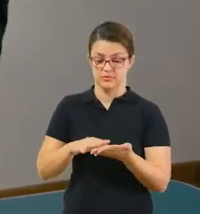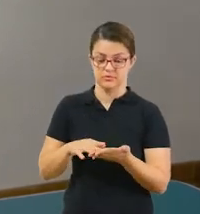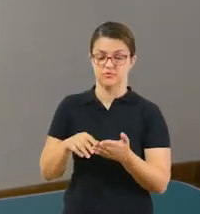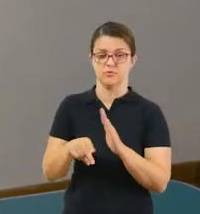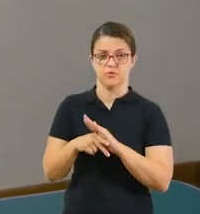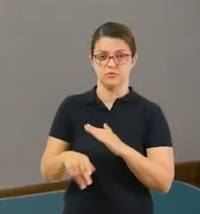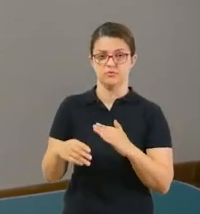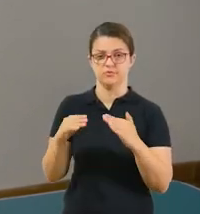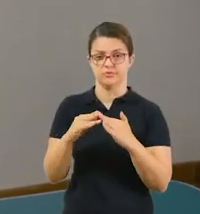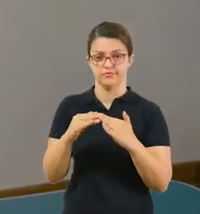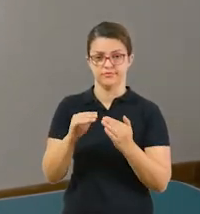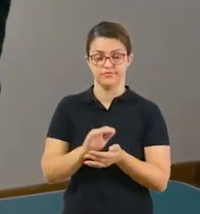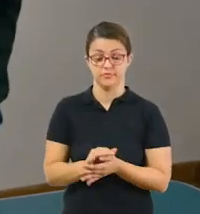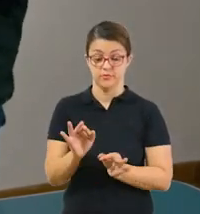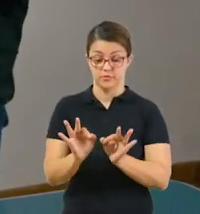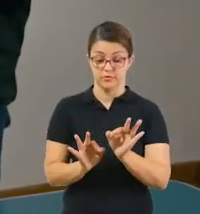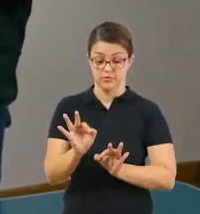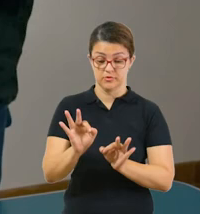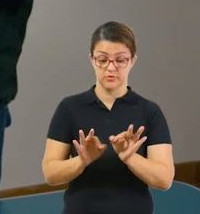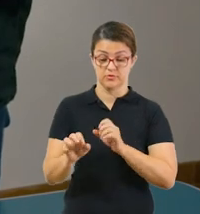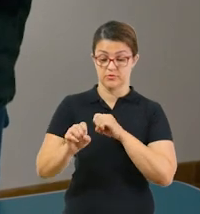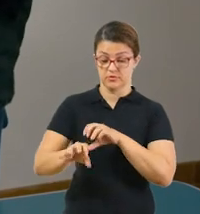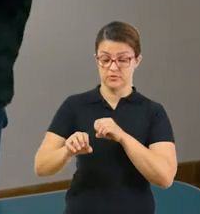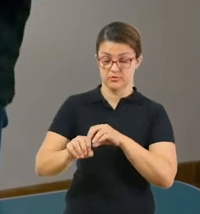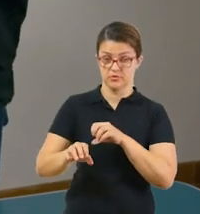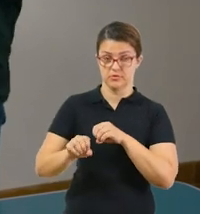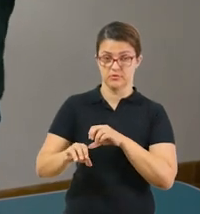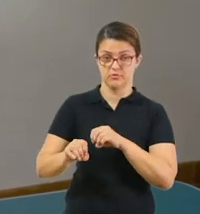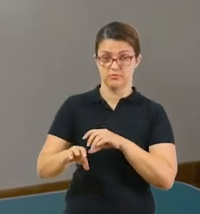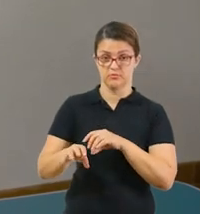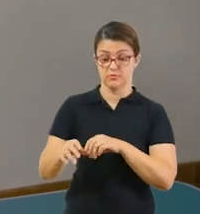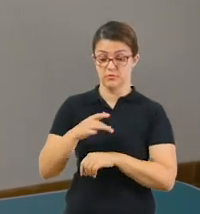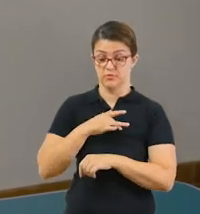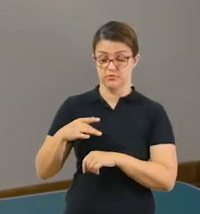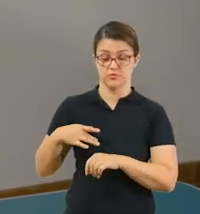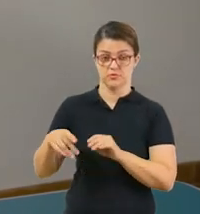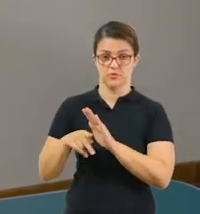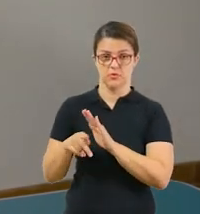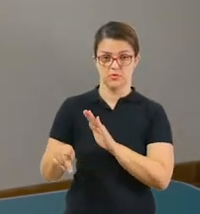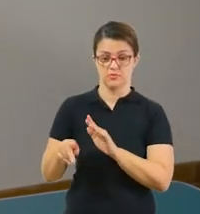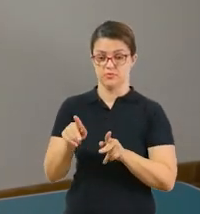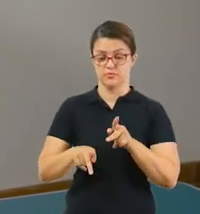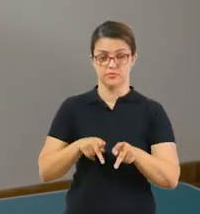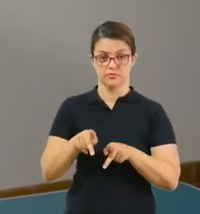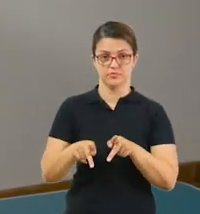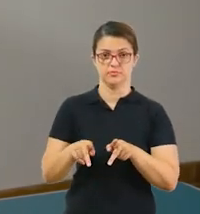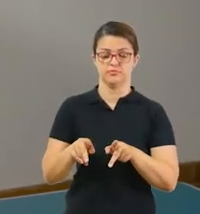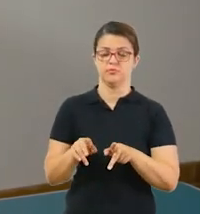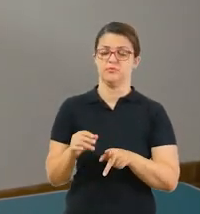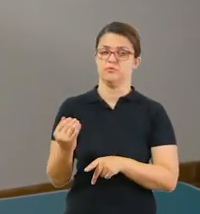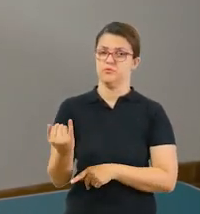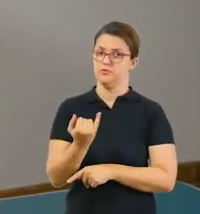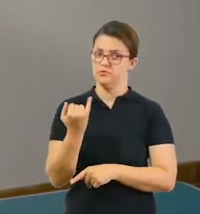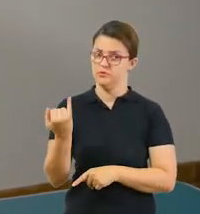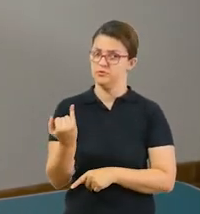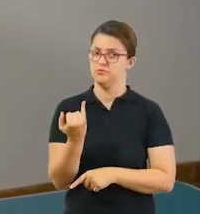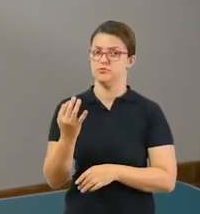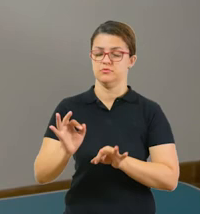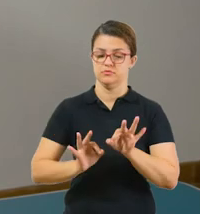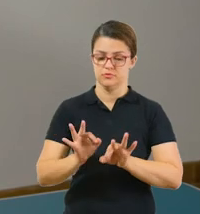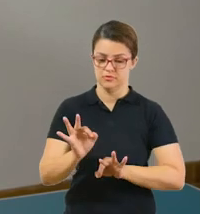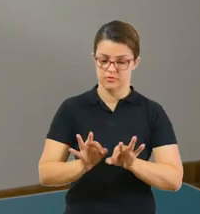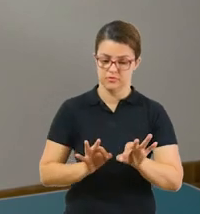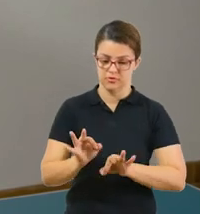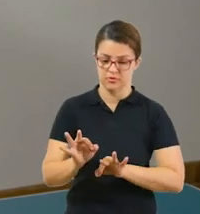atividade que é Projeto Educação em Saúde da População. Esse projeto, pessoal, ele é muito importante, tá? A gente está num